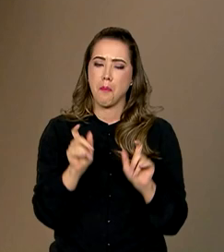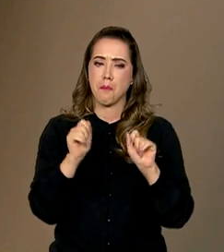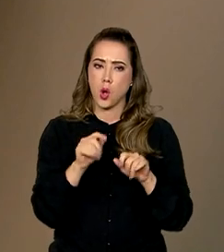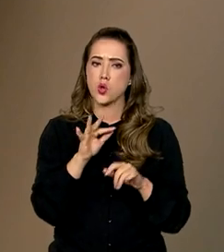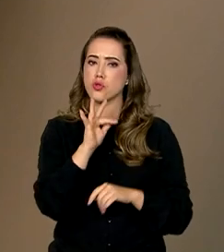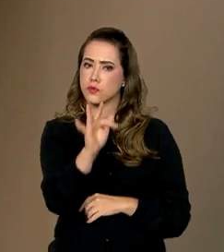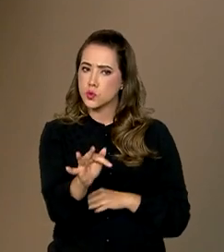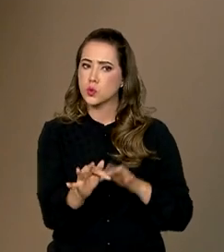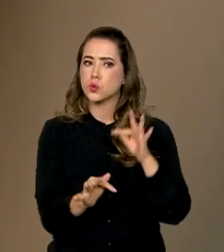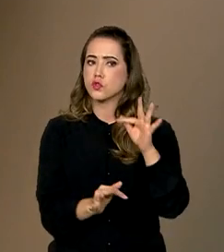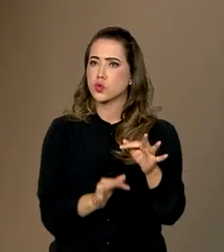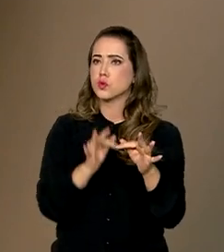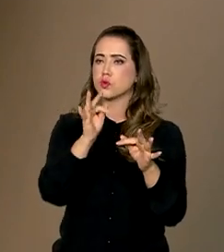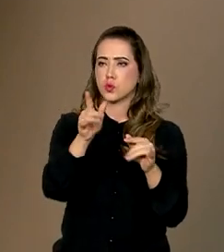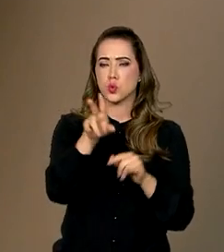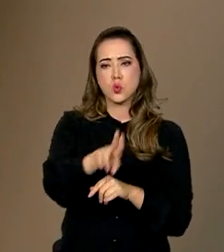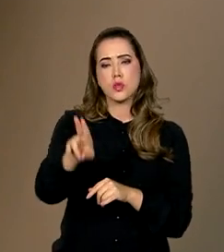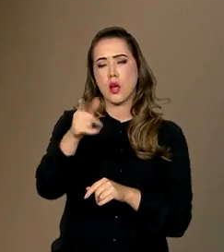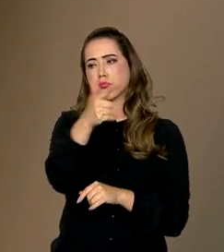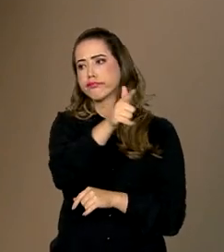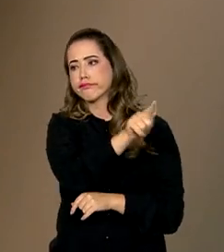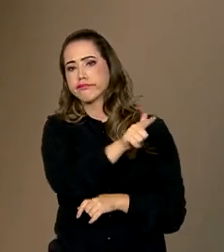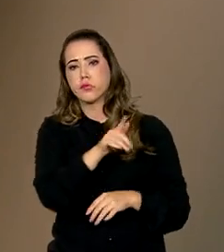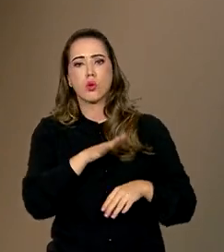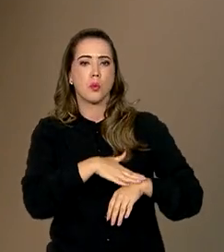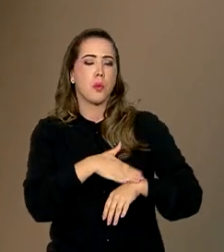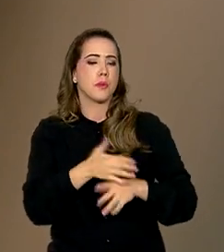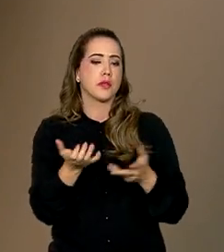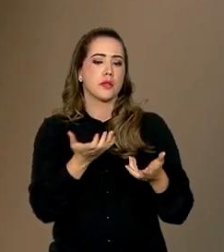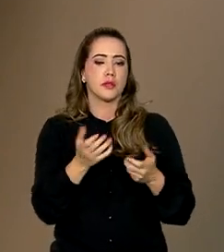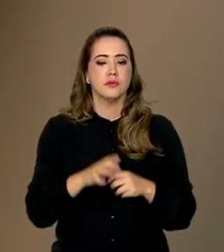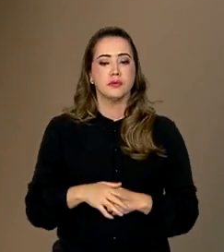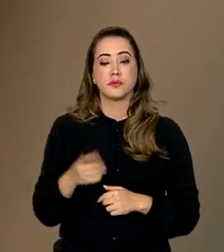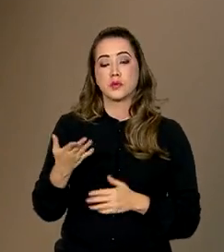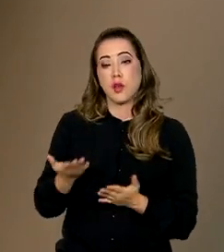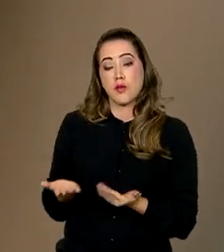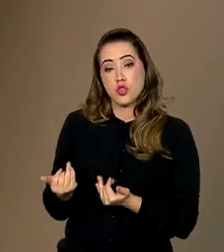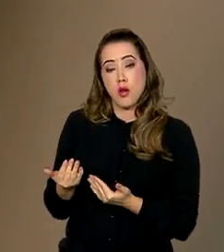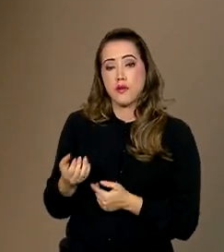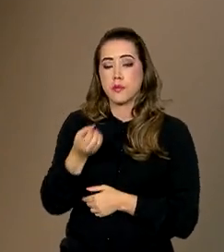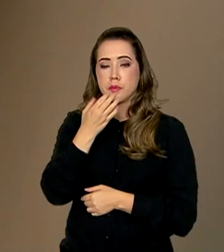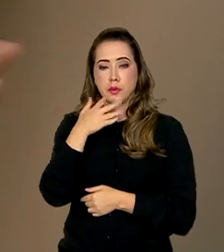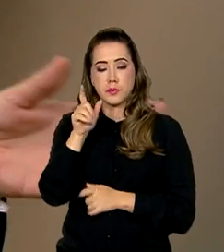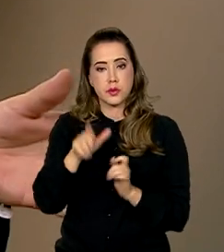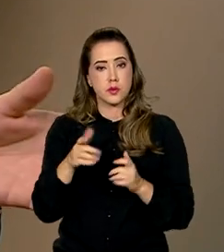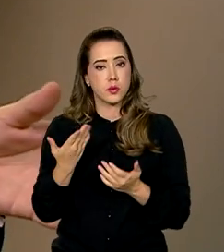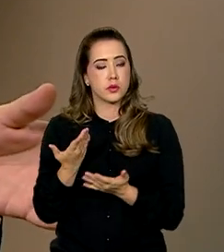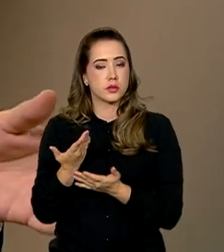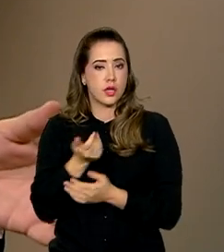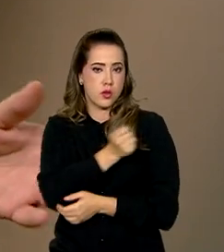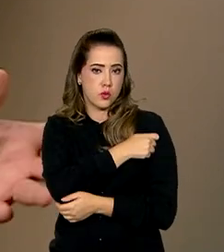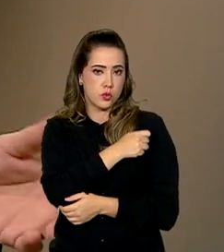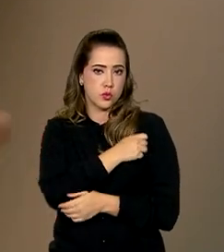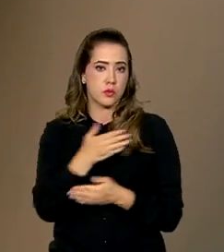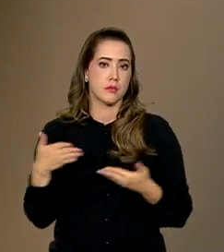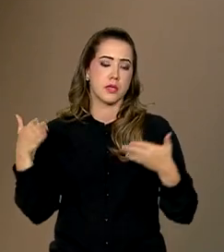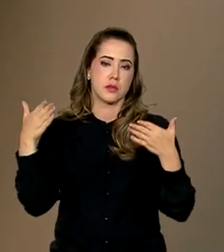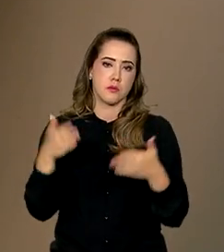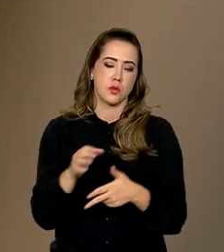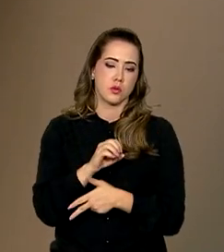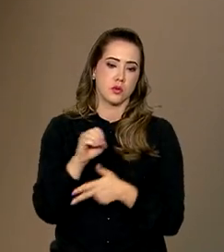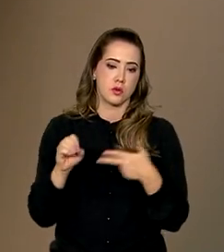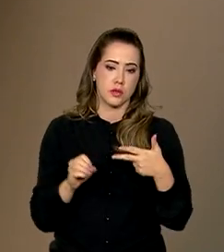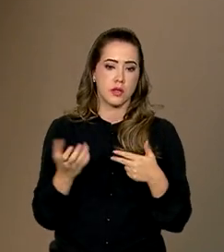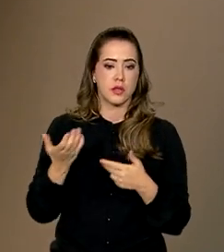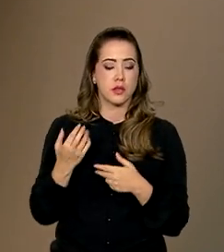Isso dá uma flexibilidade para o jovem, para o estudante, para aquele que participou do Enem para